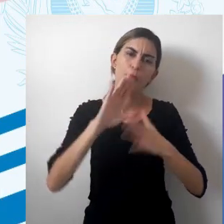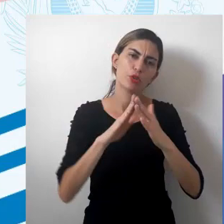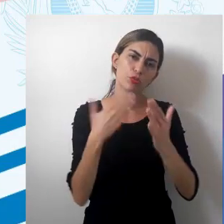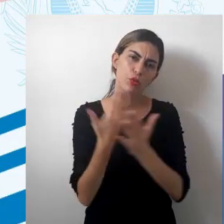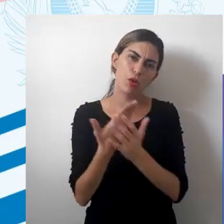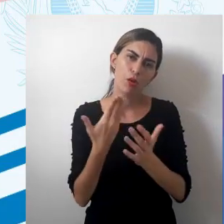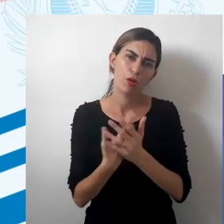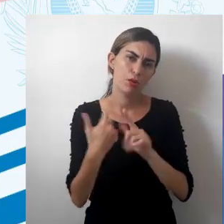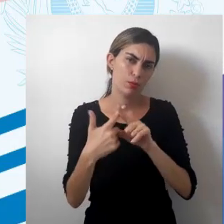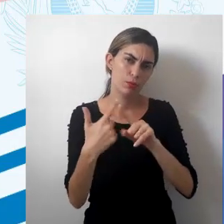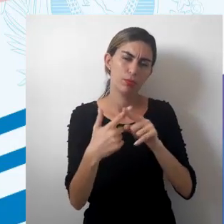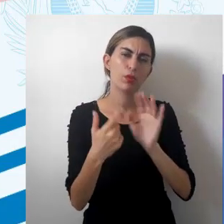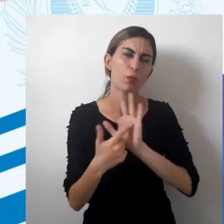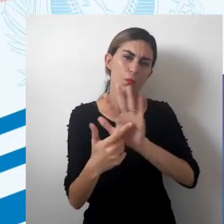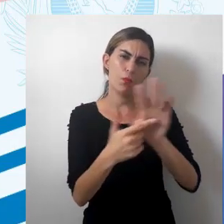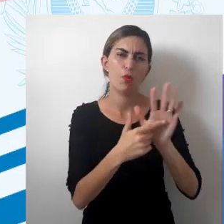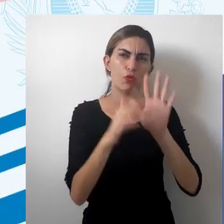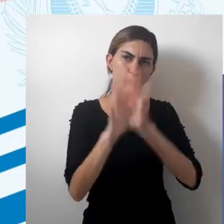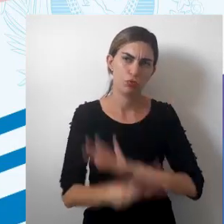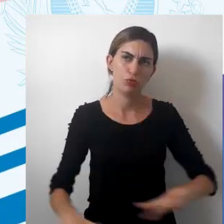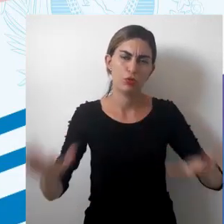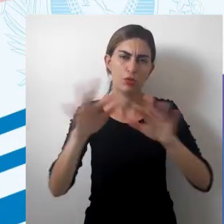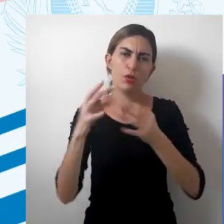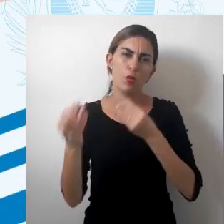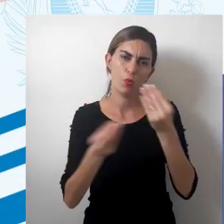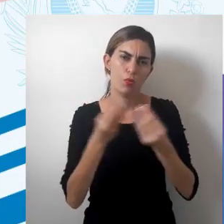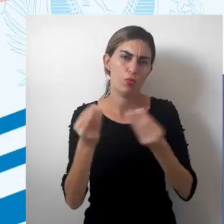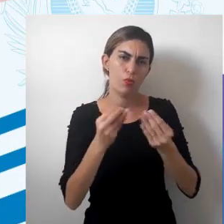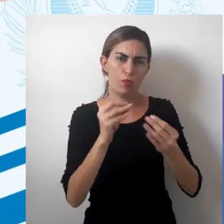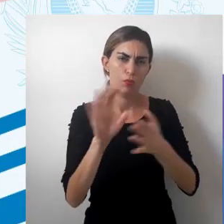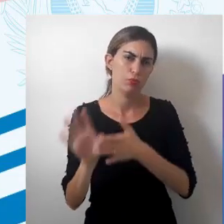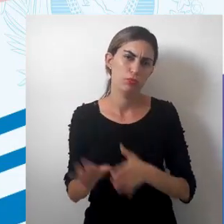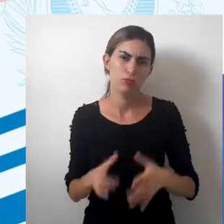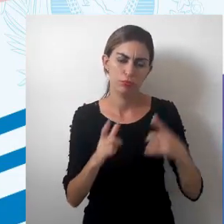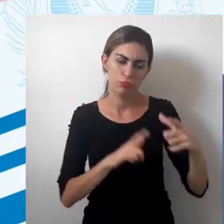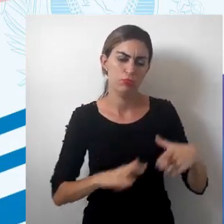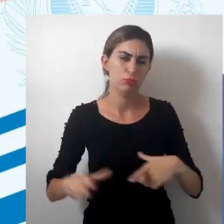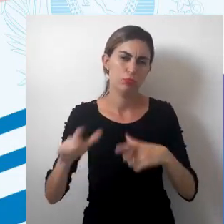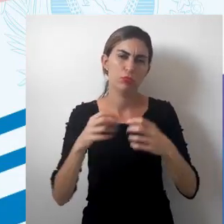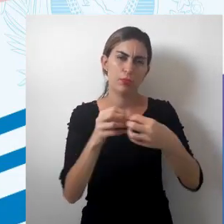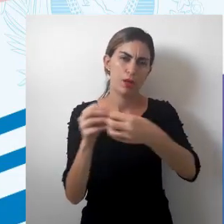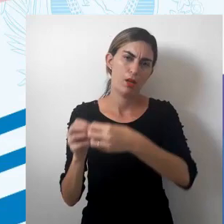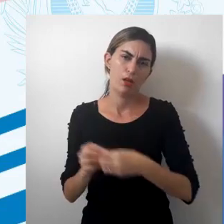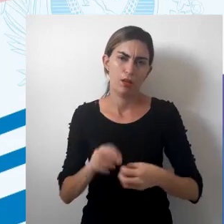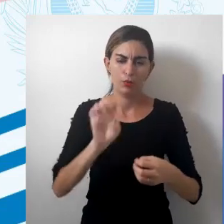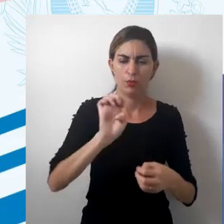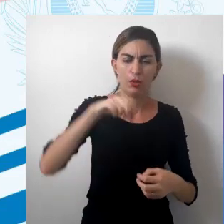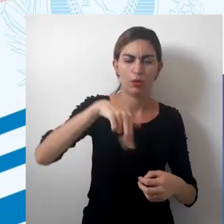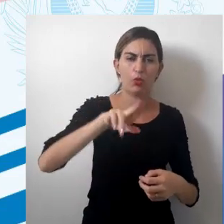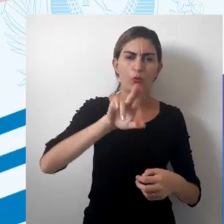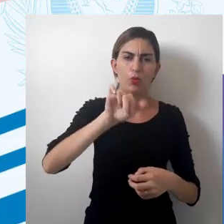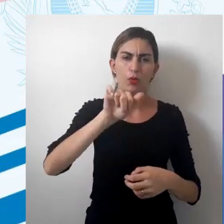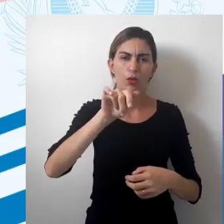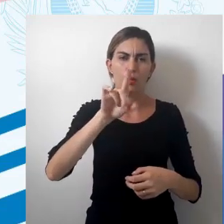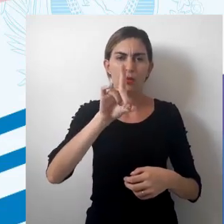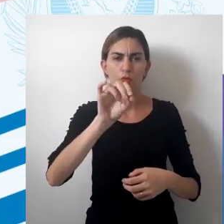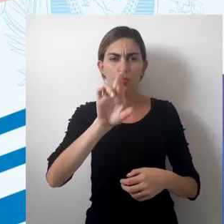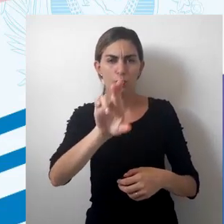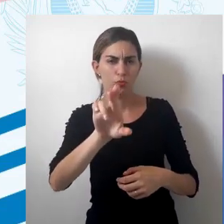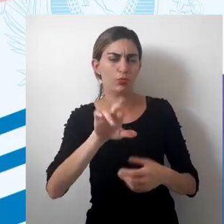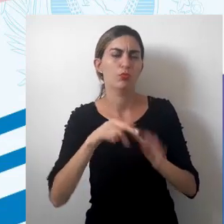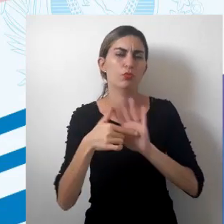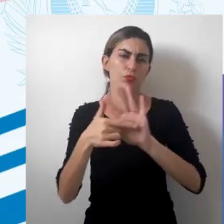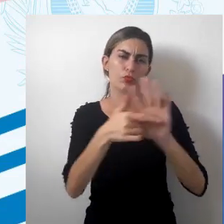escolares, porque dá essa representação geral da superfície. As áreas próximas ao Equador possuem formas